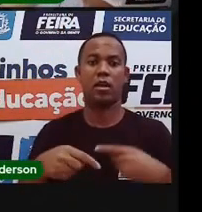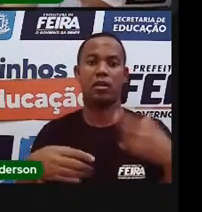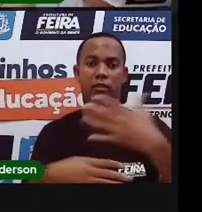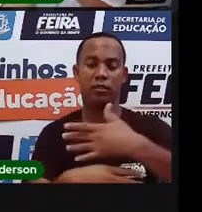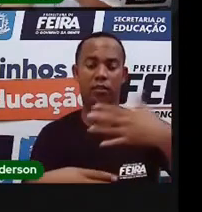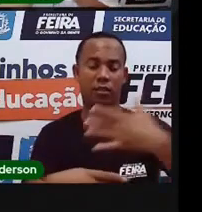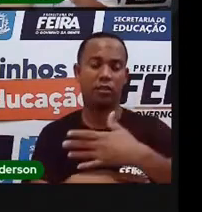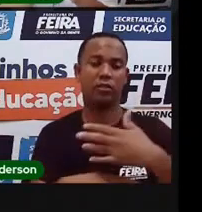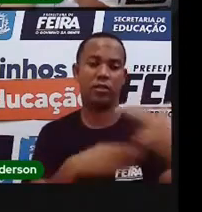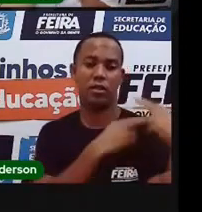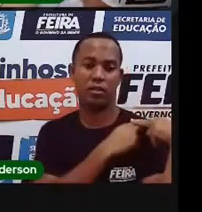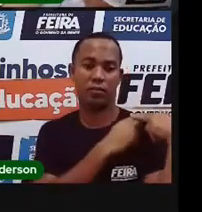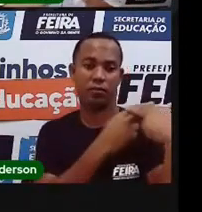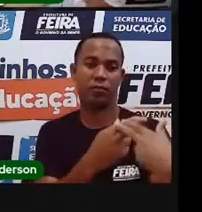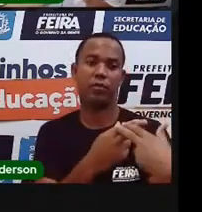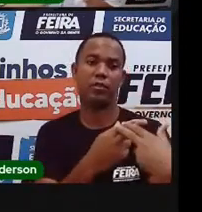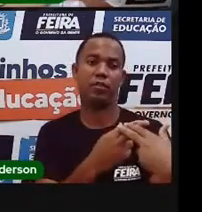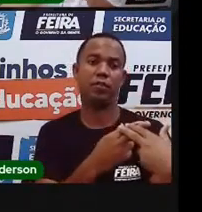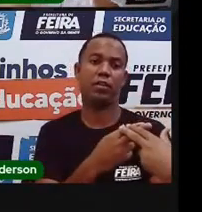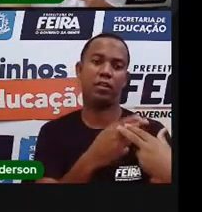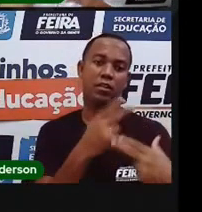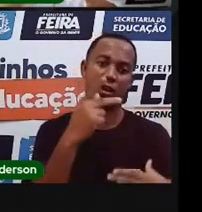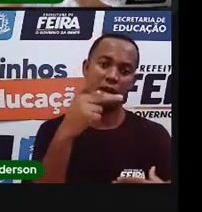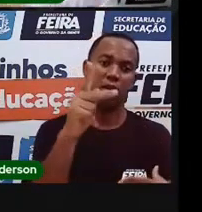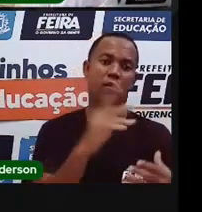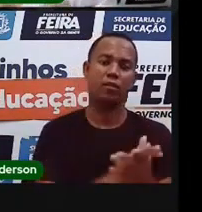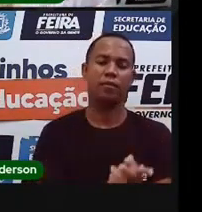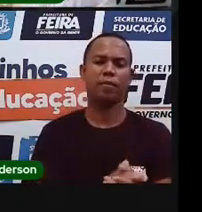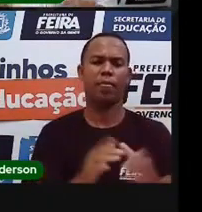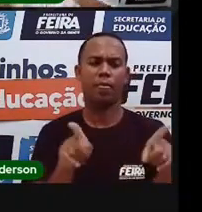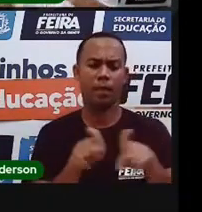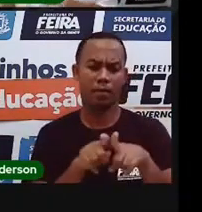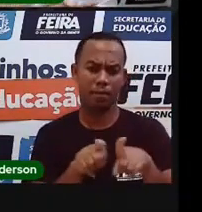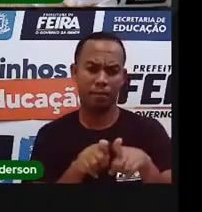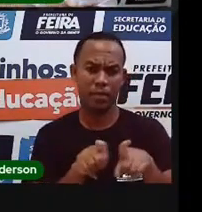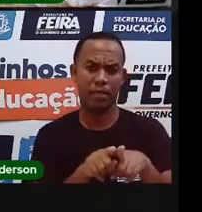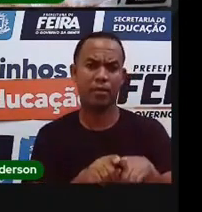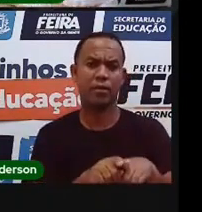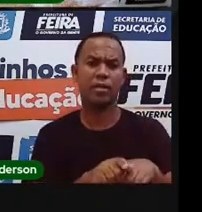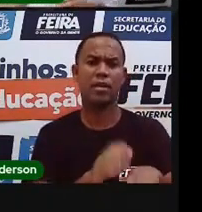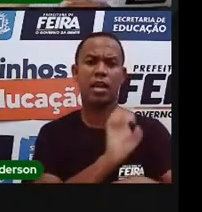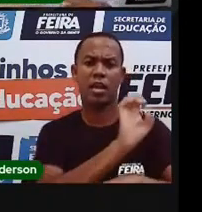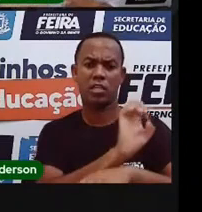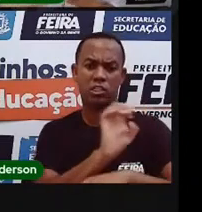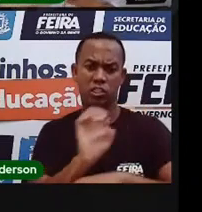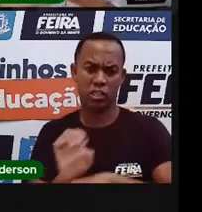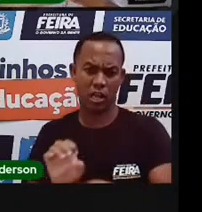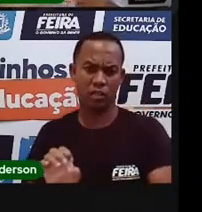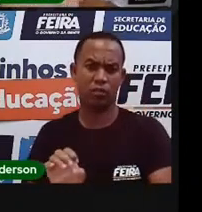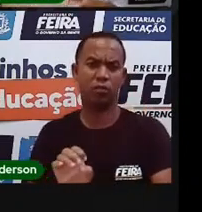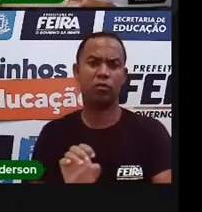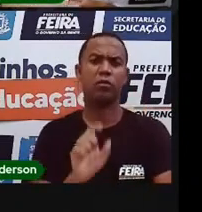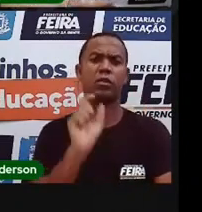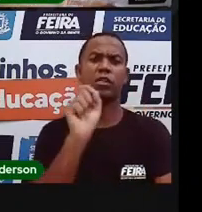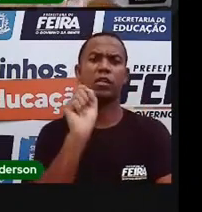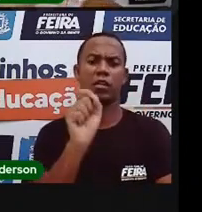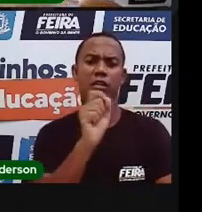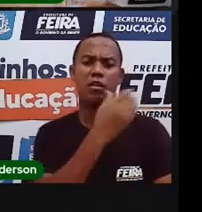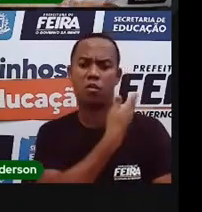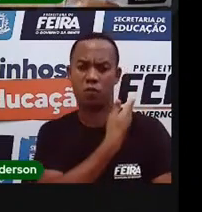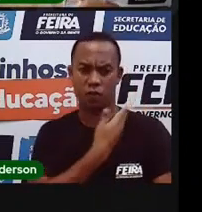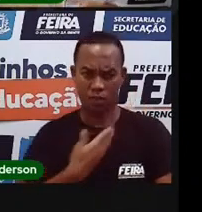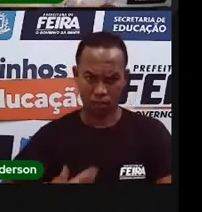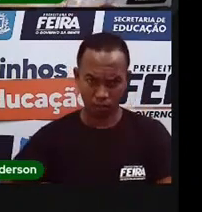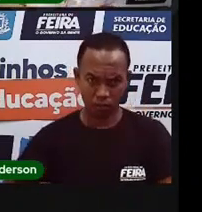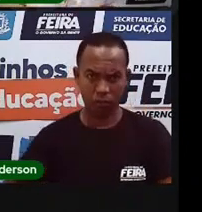são de responsabilidade do nosso prefeito. O mesmo acontece no caso dos estados, onde são os governadores que